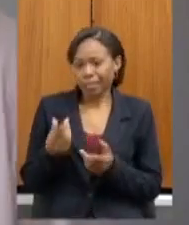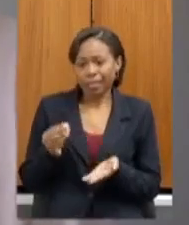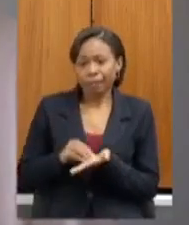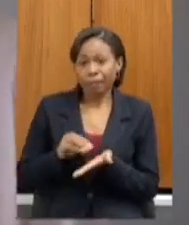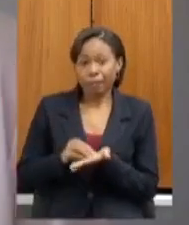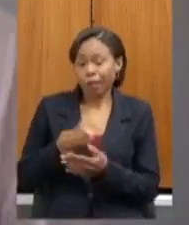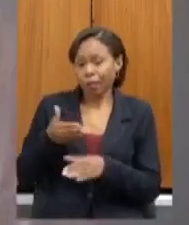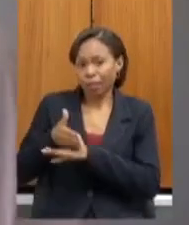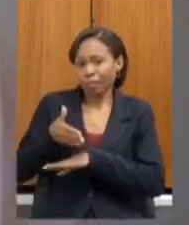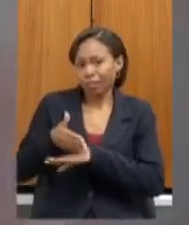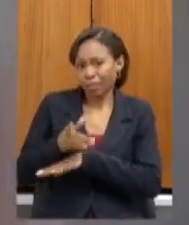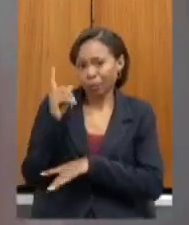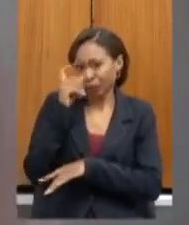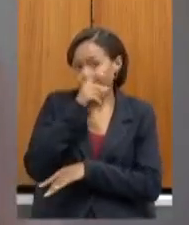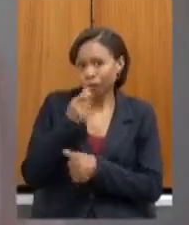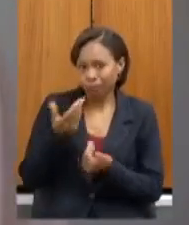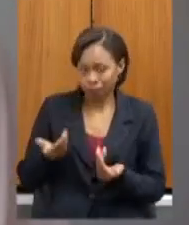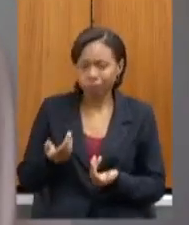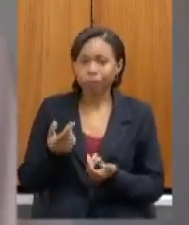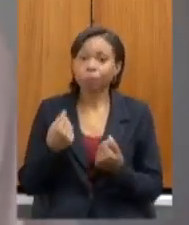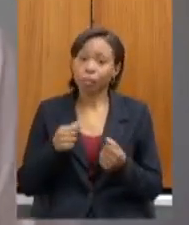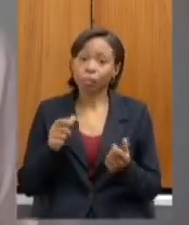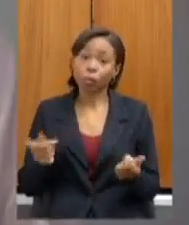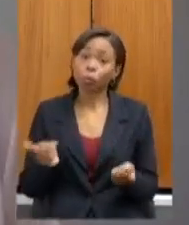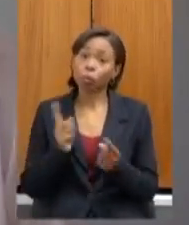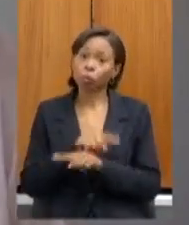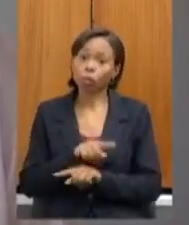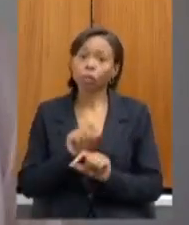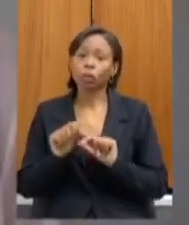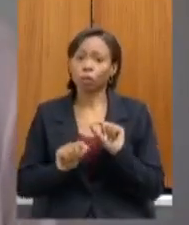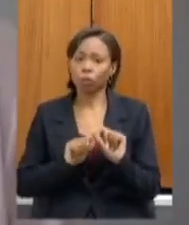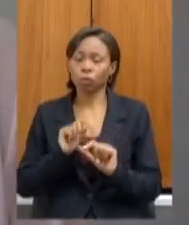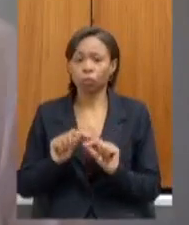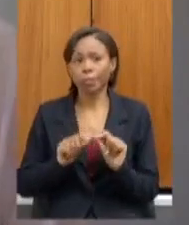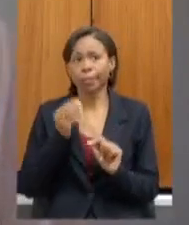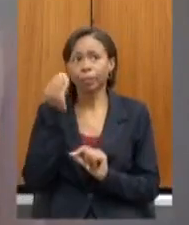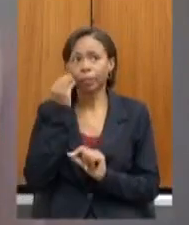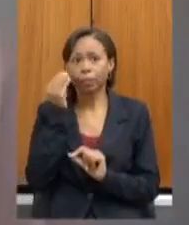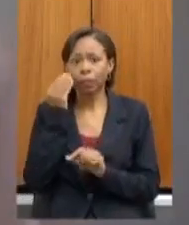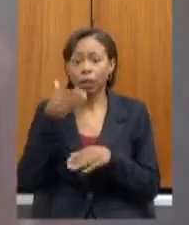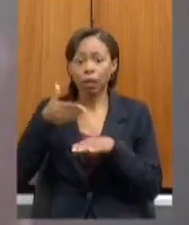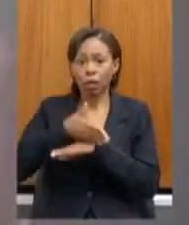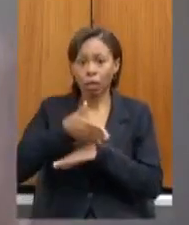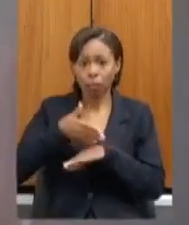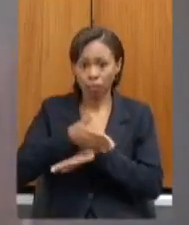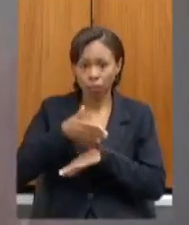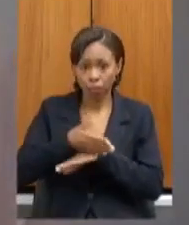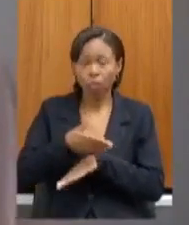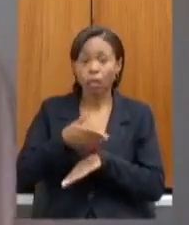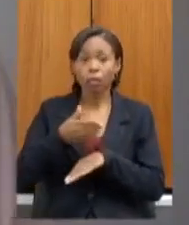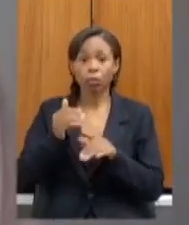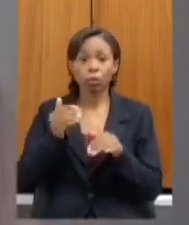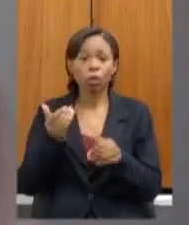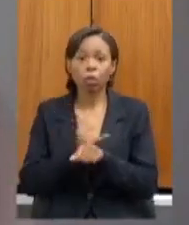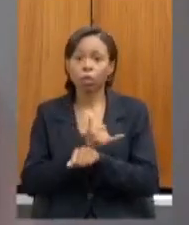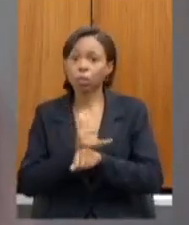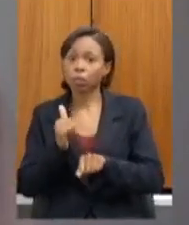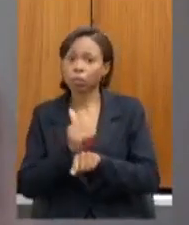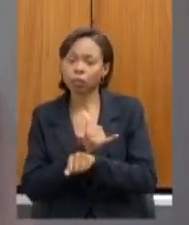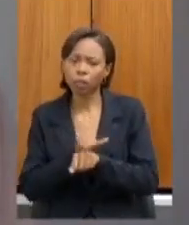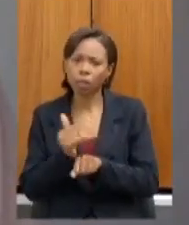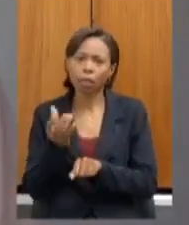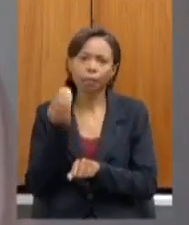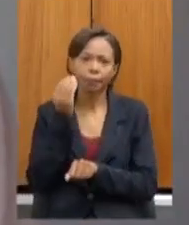que nós temos que fazer é justamente o oposto é buscar pelo aumento do acesso é buscar essas estratégias todas que nós